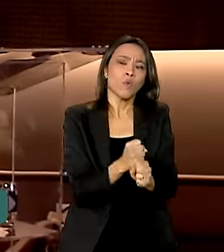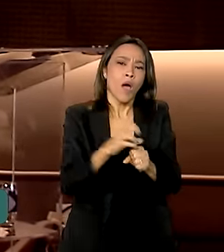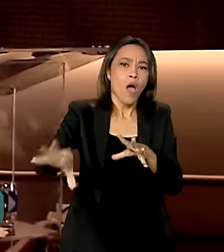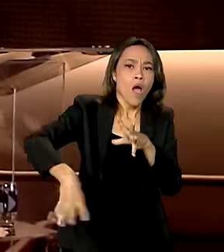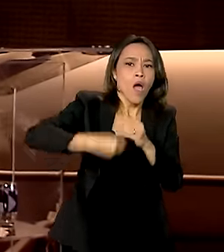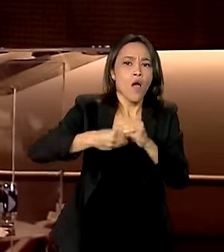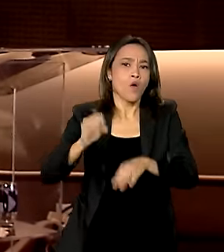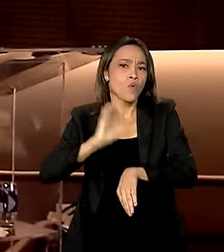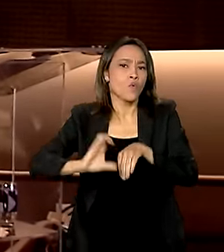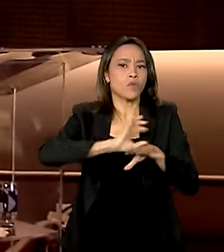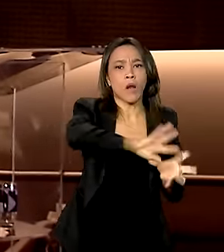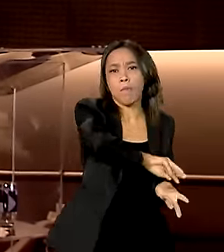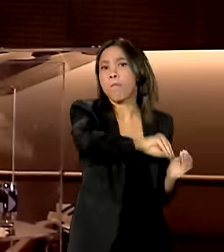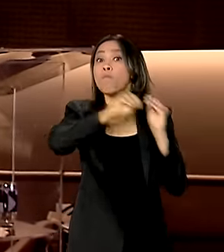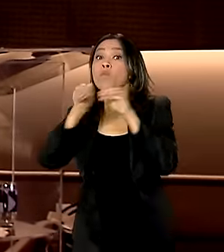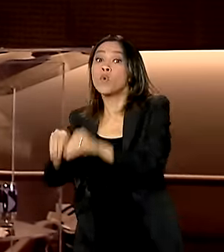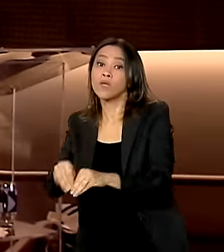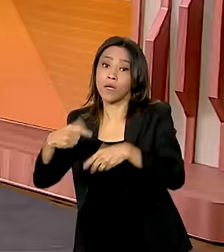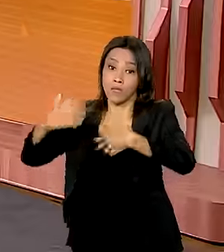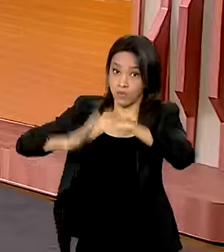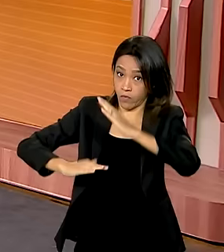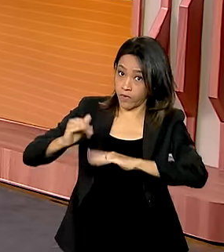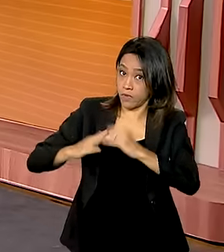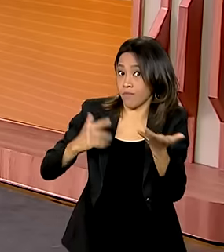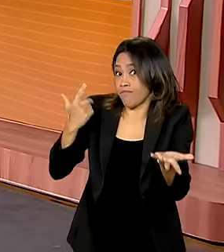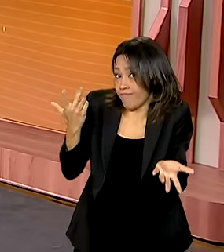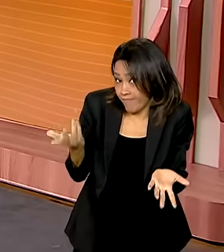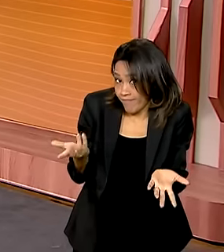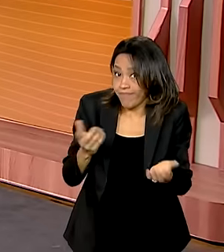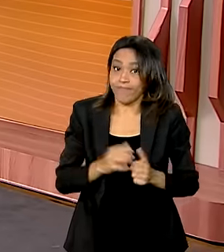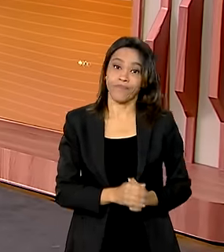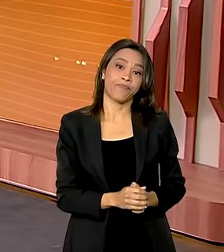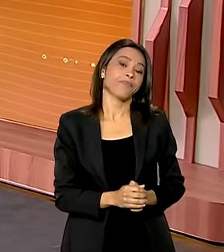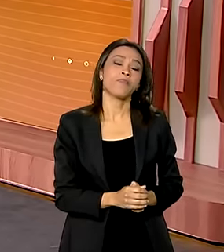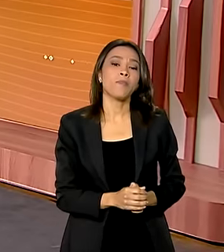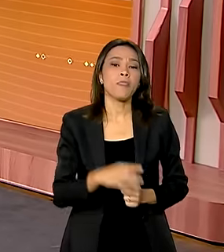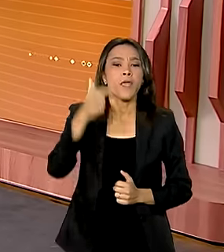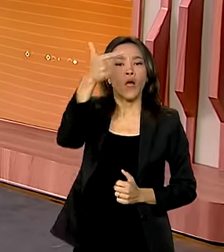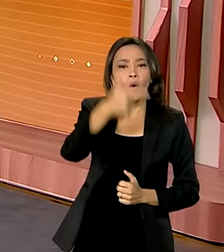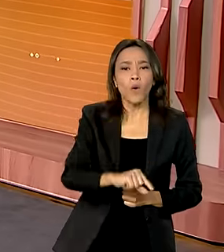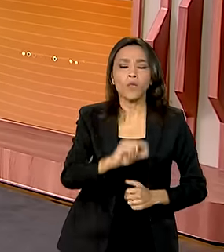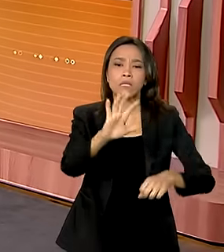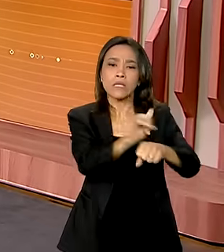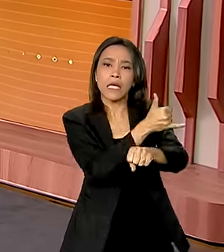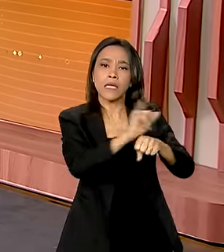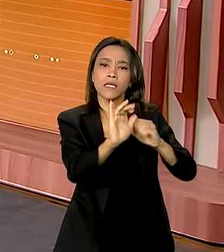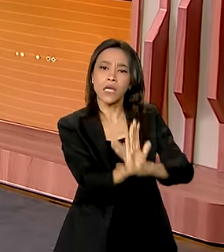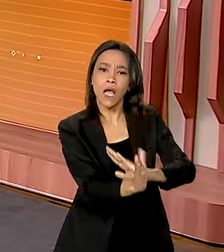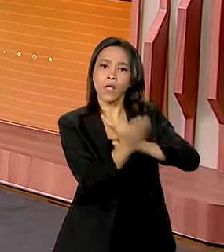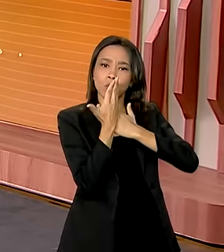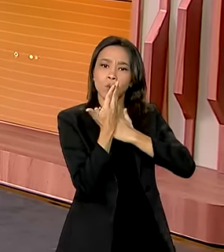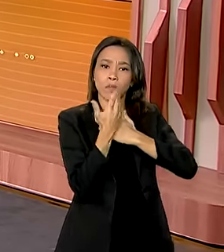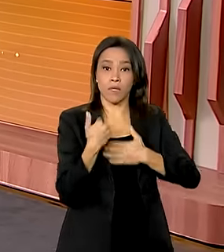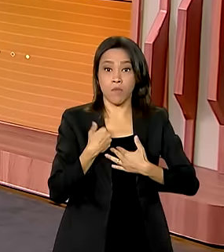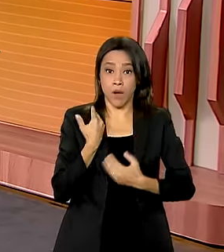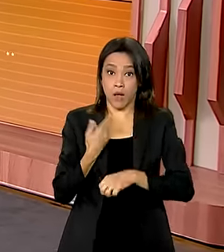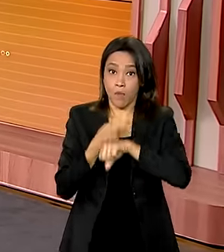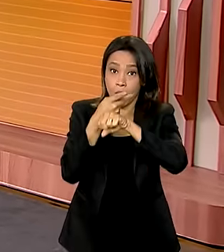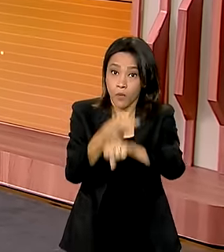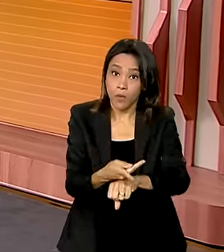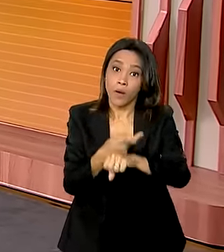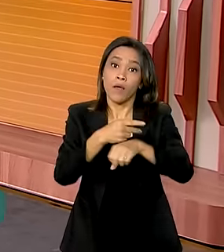específico para mudar de área, mudar de carreira e pensar uma transição. E uma ferramenta que ajuda na busca de crianças e adolescentes